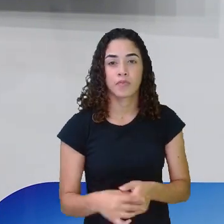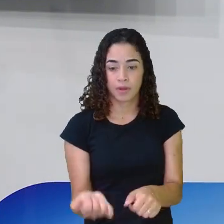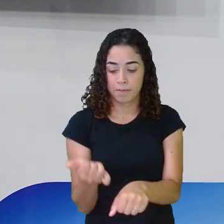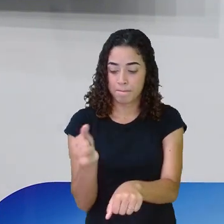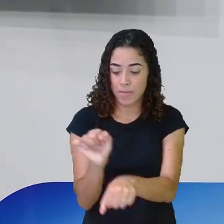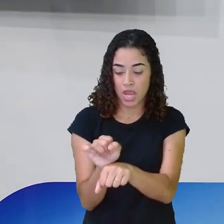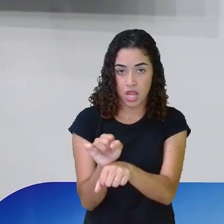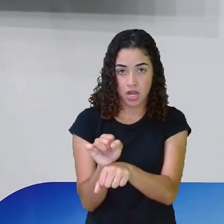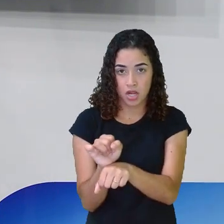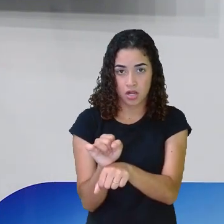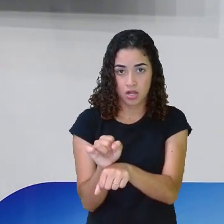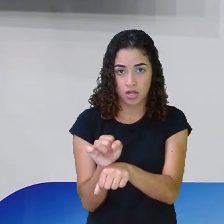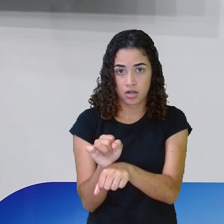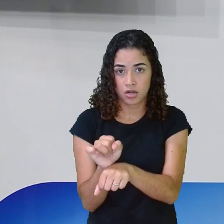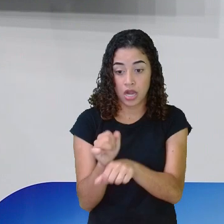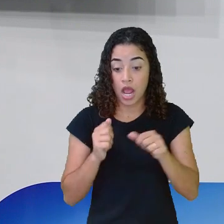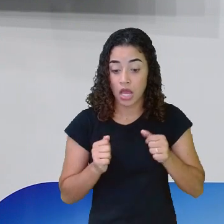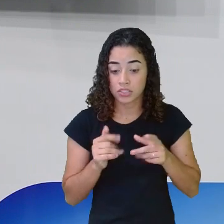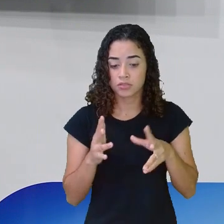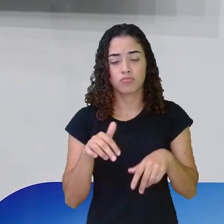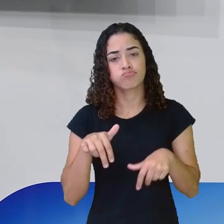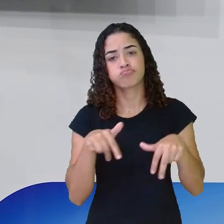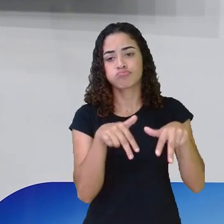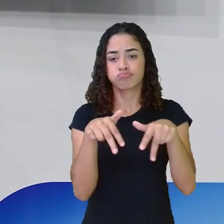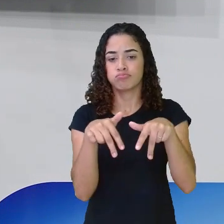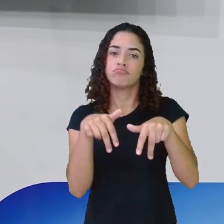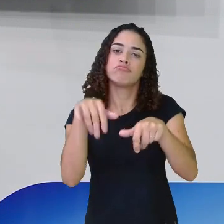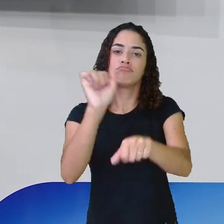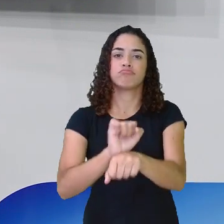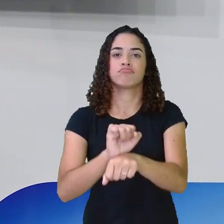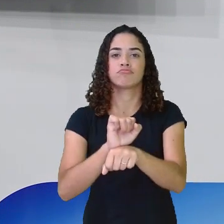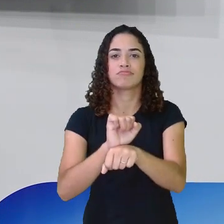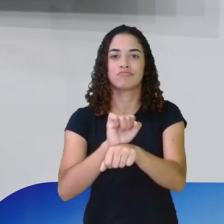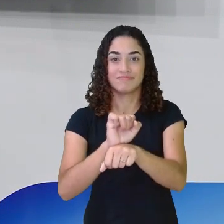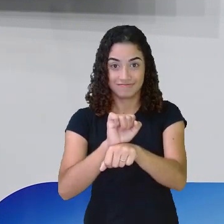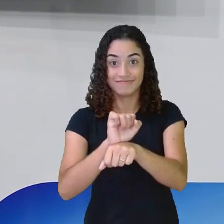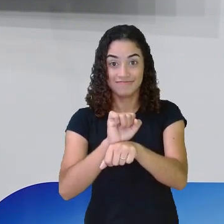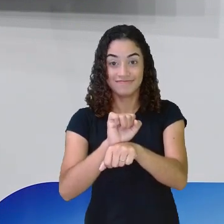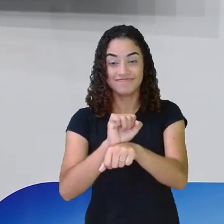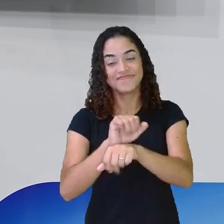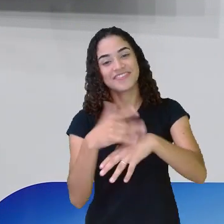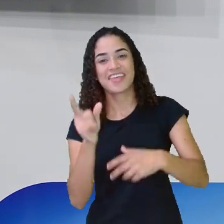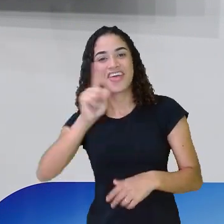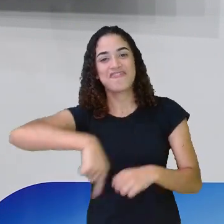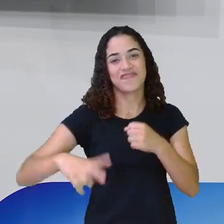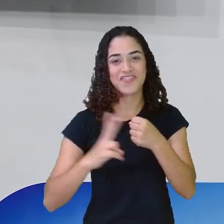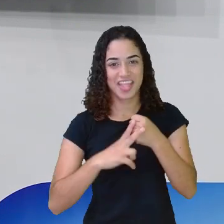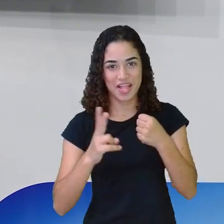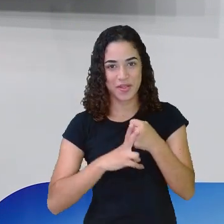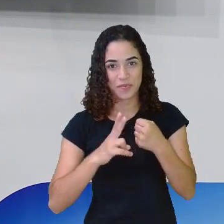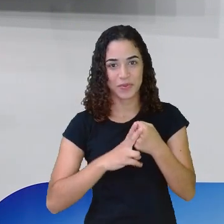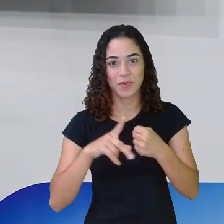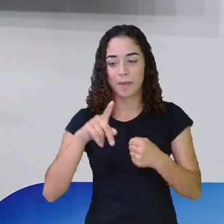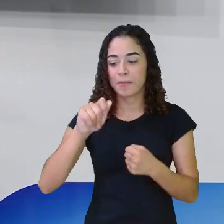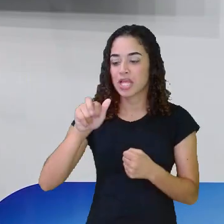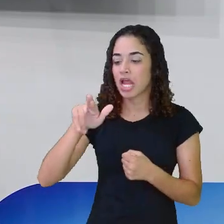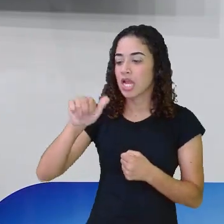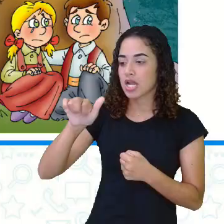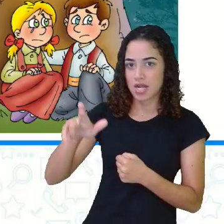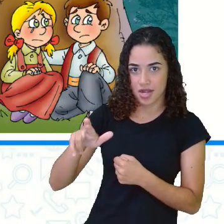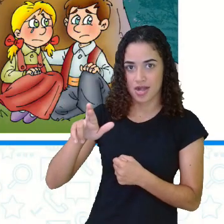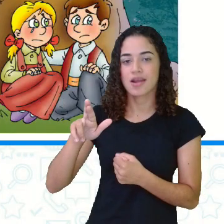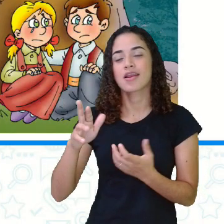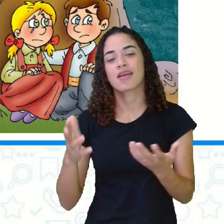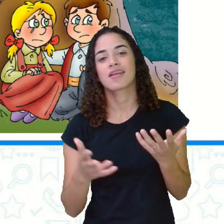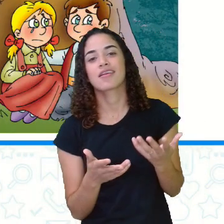Pararam. Então, a ação deles. Eles vinham caminhando e pararam. Então, é o verbo. Vem do verbo parar. Depois,